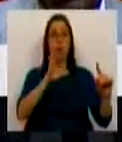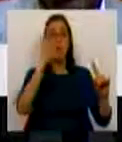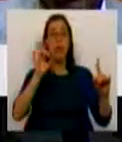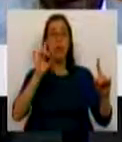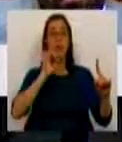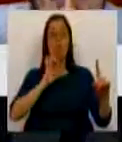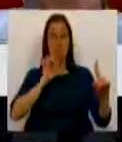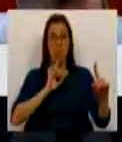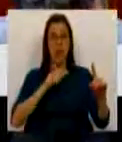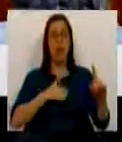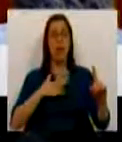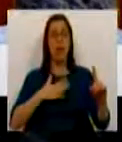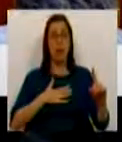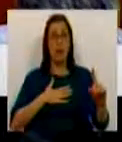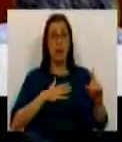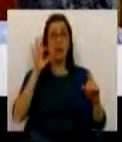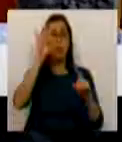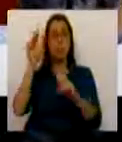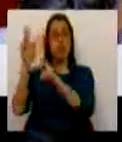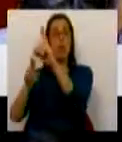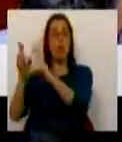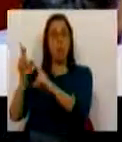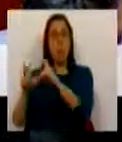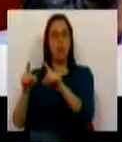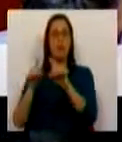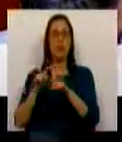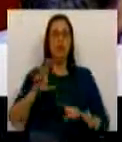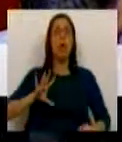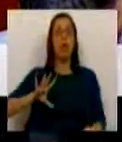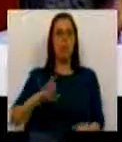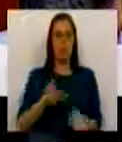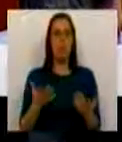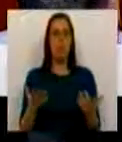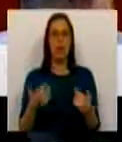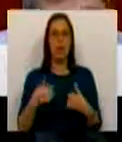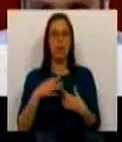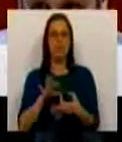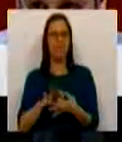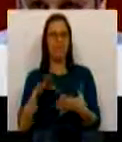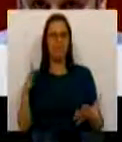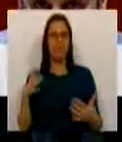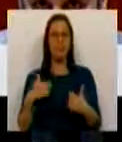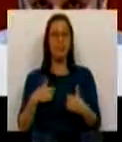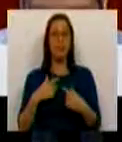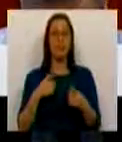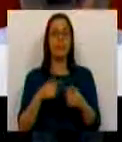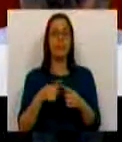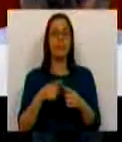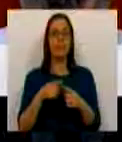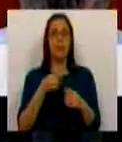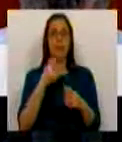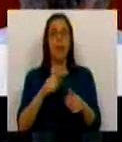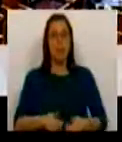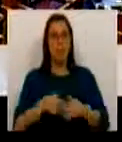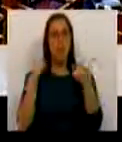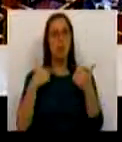de mulheres nas empresas cotadas em bolsa é um país em que eu não me reconheço. É para melhorar esse